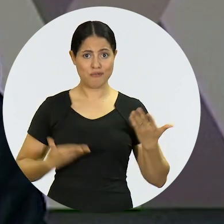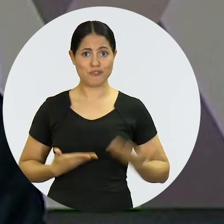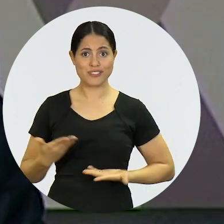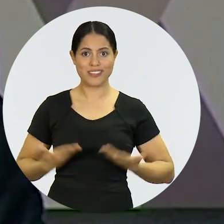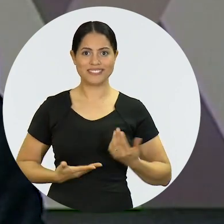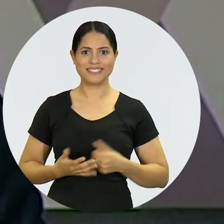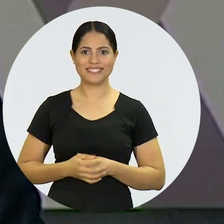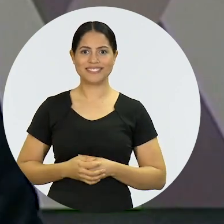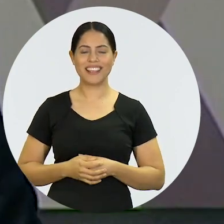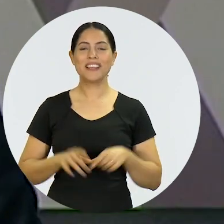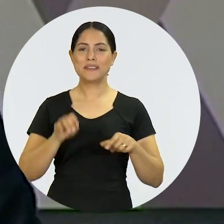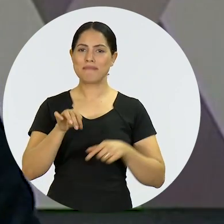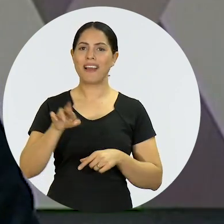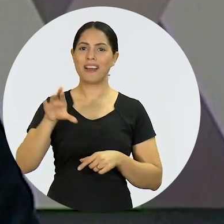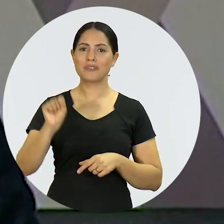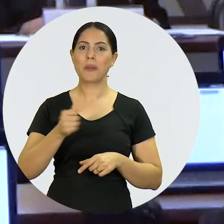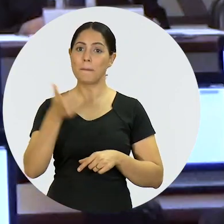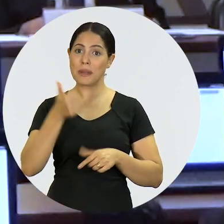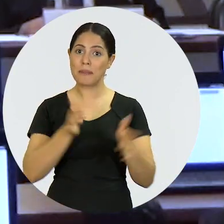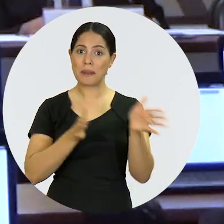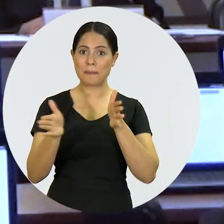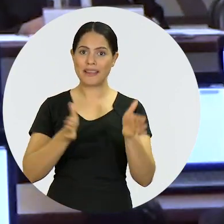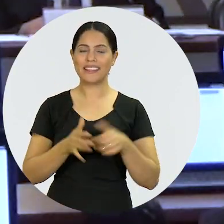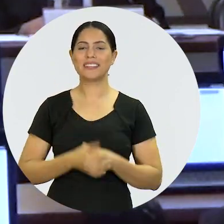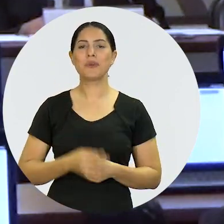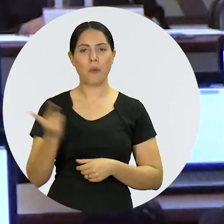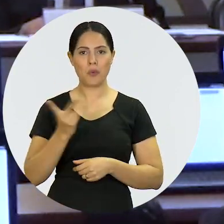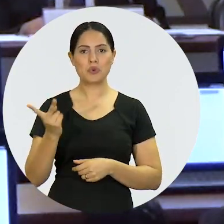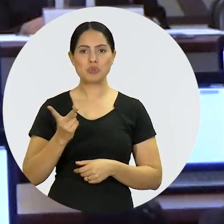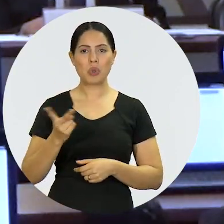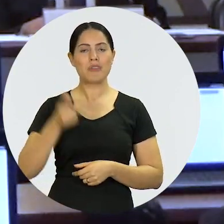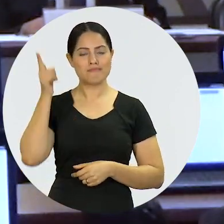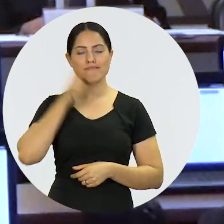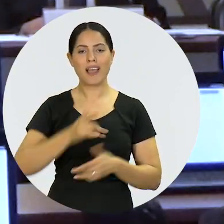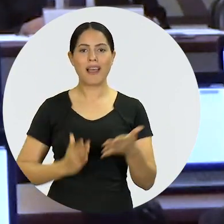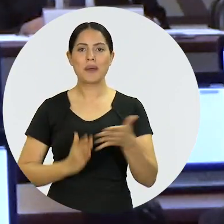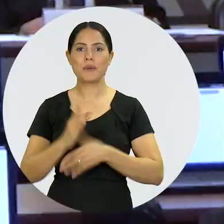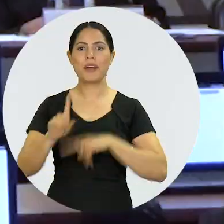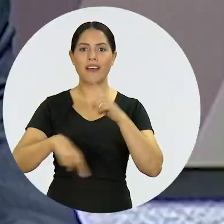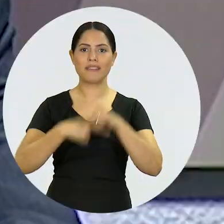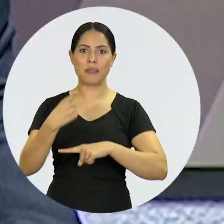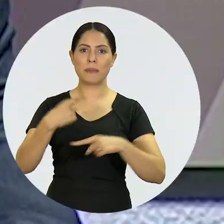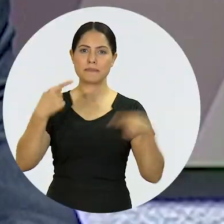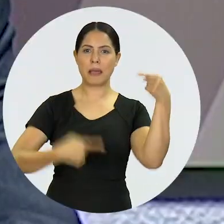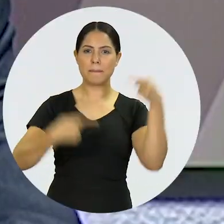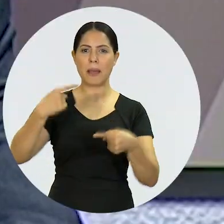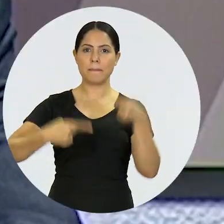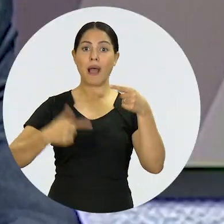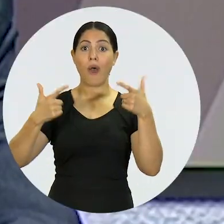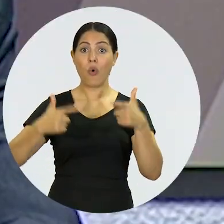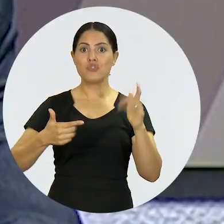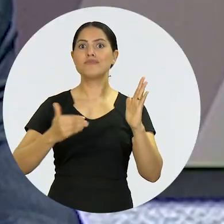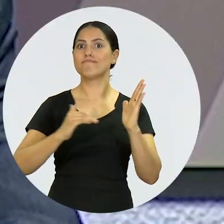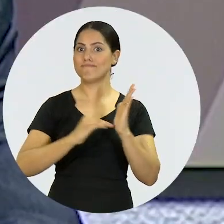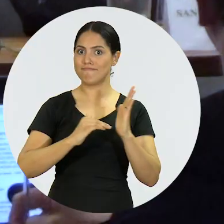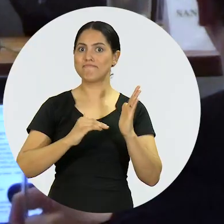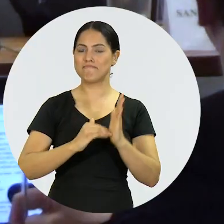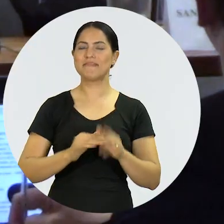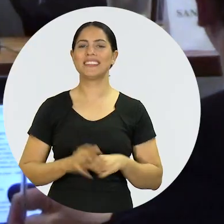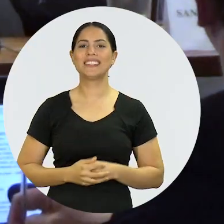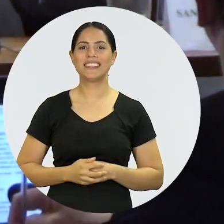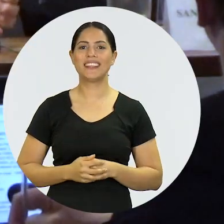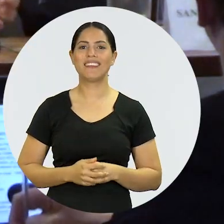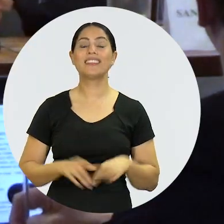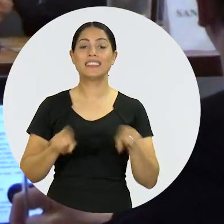enquanto Marcos Vinícius assume seu primeiro mandato. Ambos foram aprovados após a batina no Senado Federal.